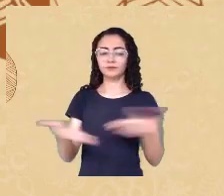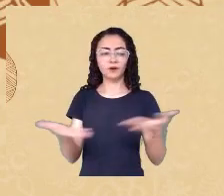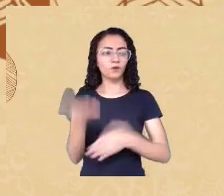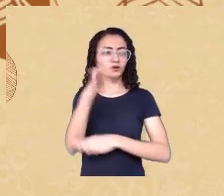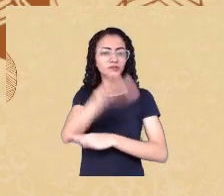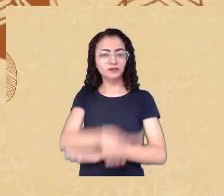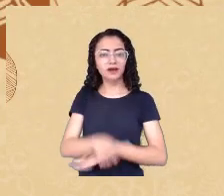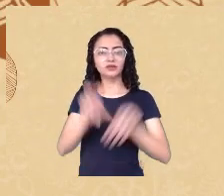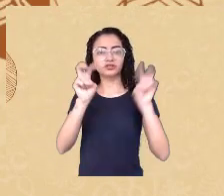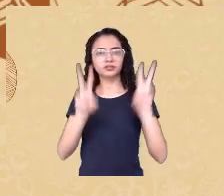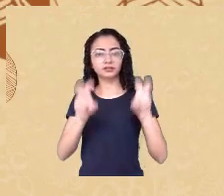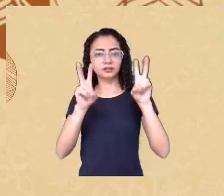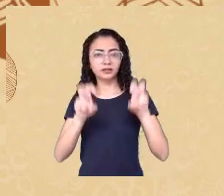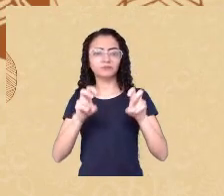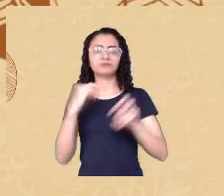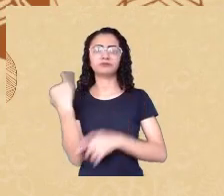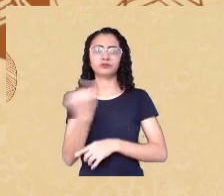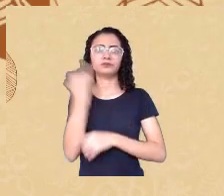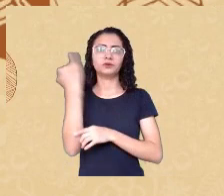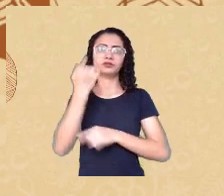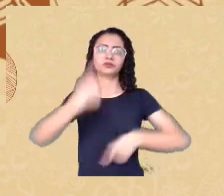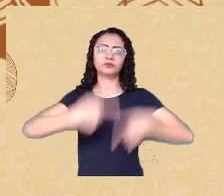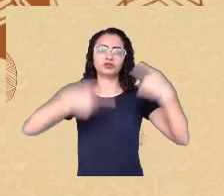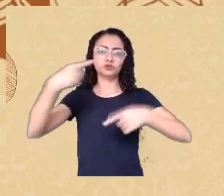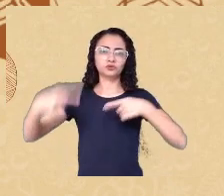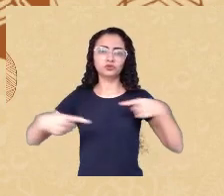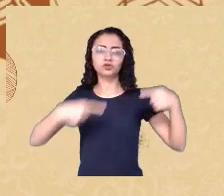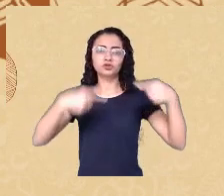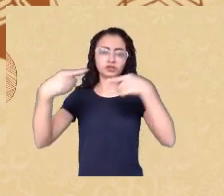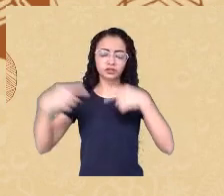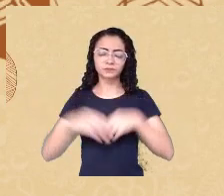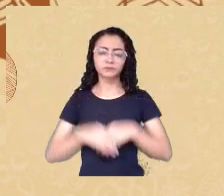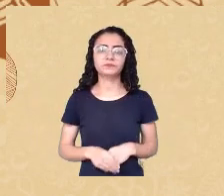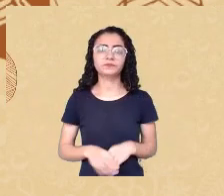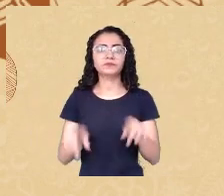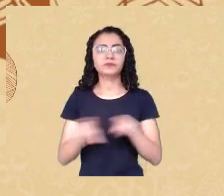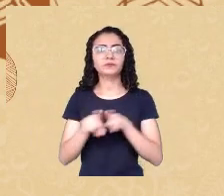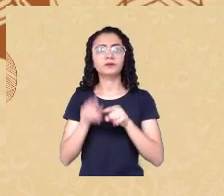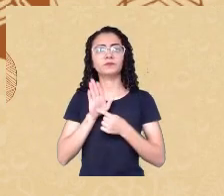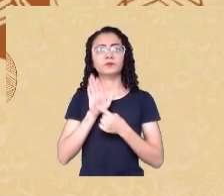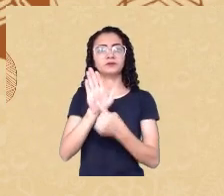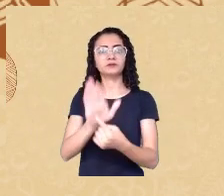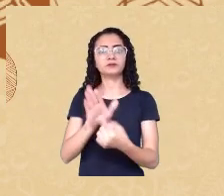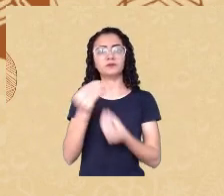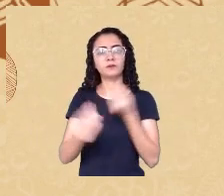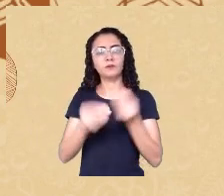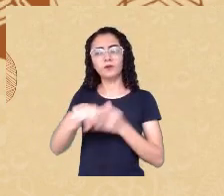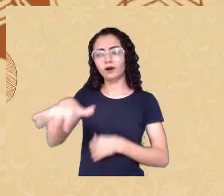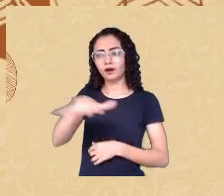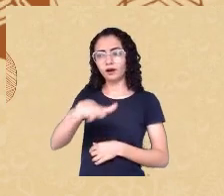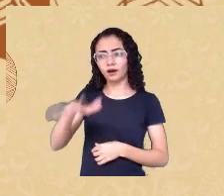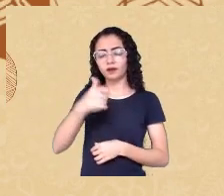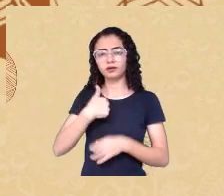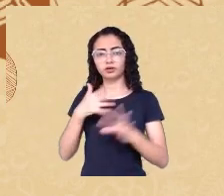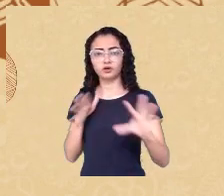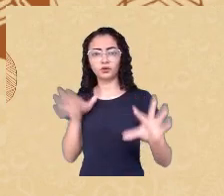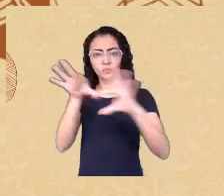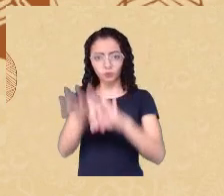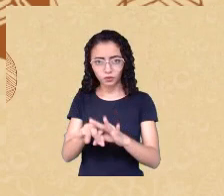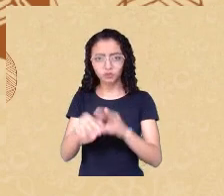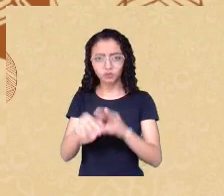e trazendo um pouco das aproximações da área a qual eu sou vinculada à avaliação psicológica.